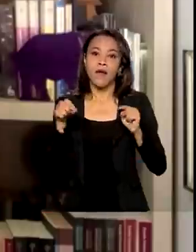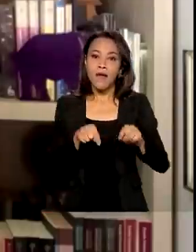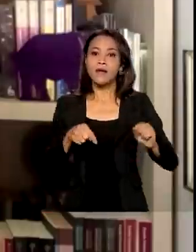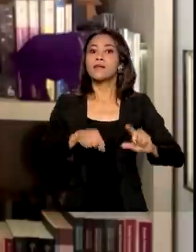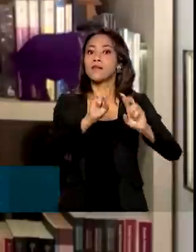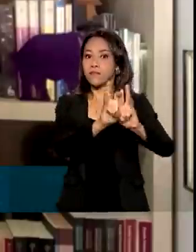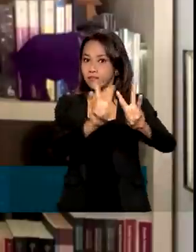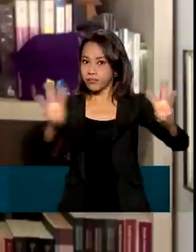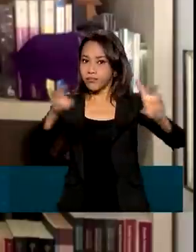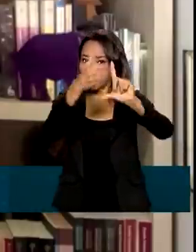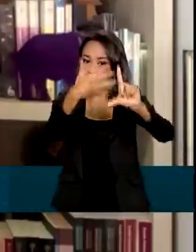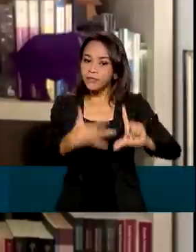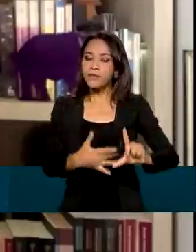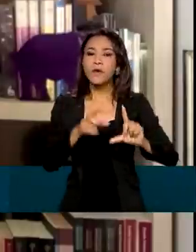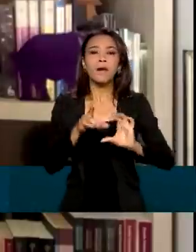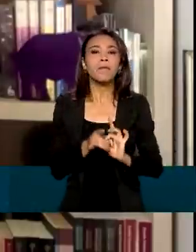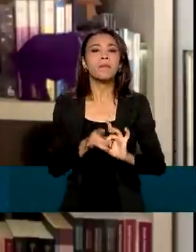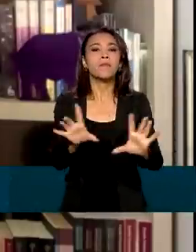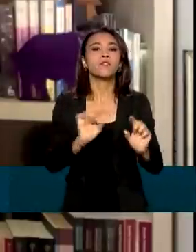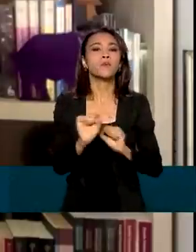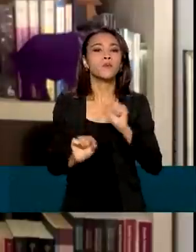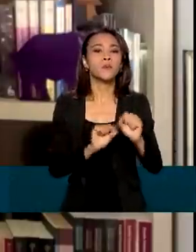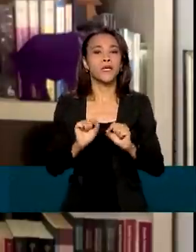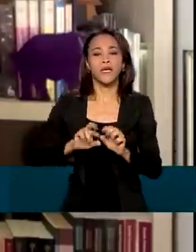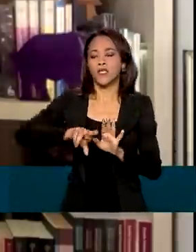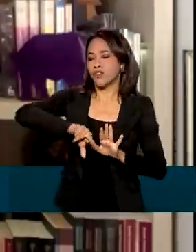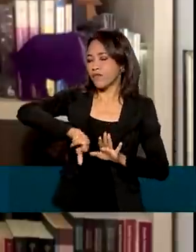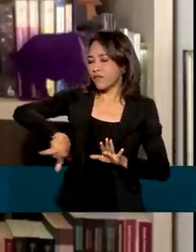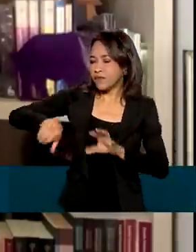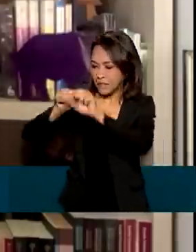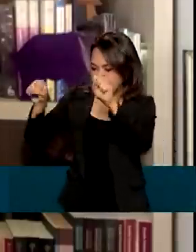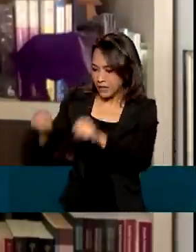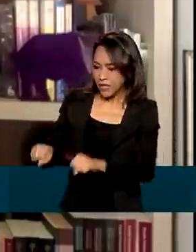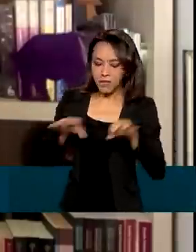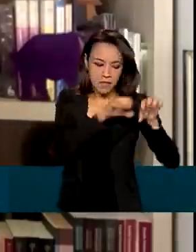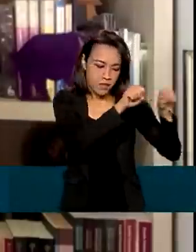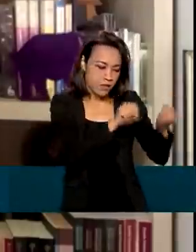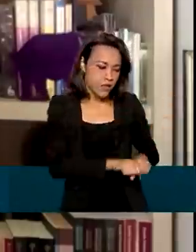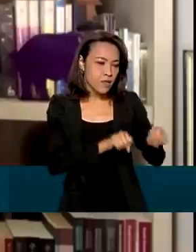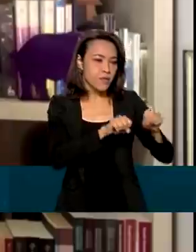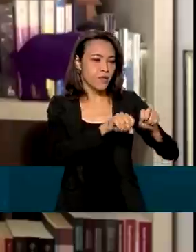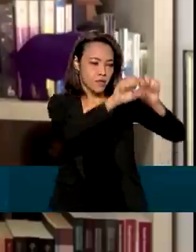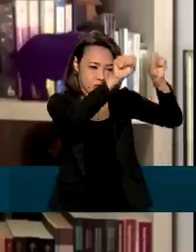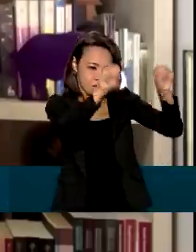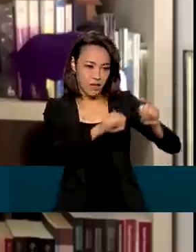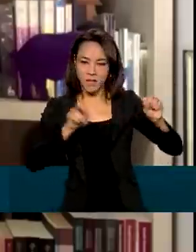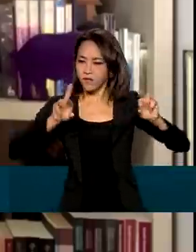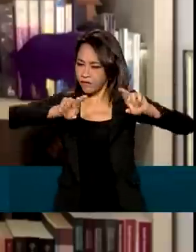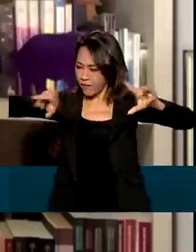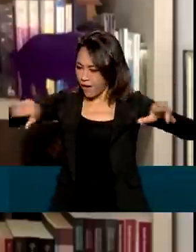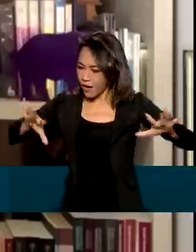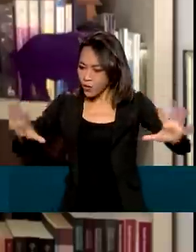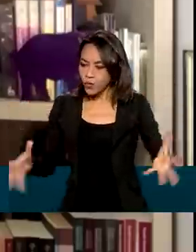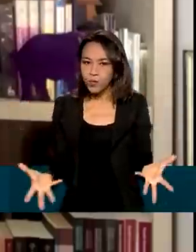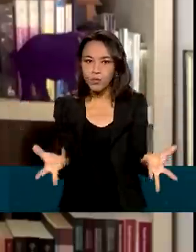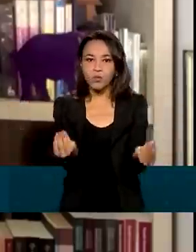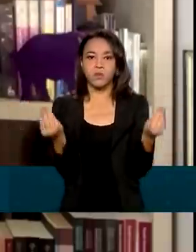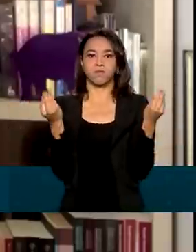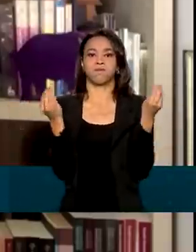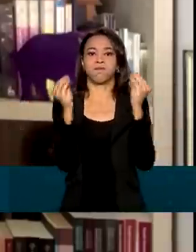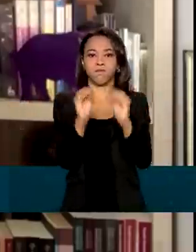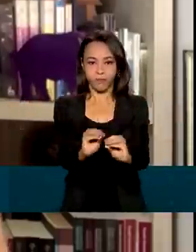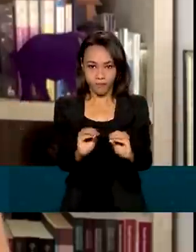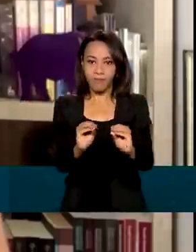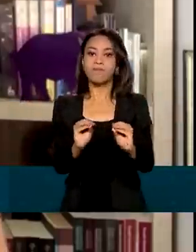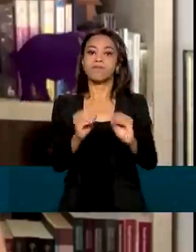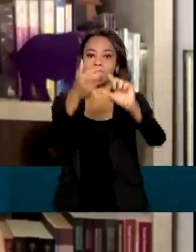permitir a integração de todos os sistemas ou portais de compras públicos ou privados. Com isso,